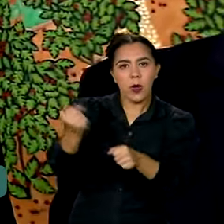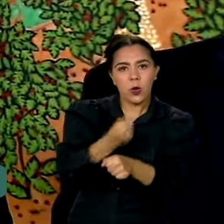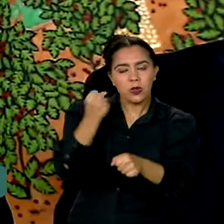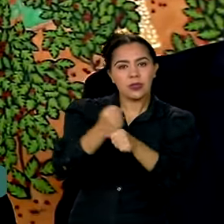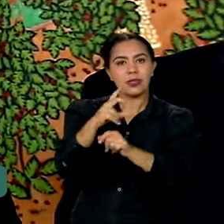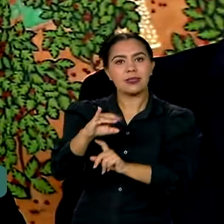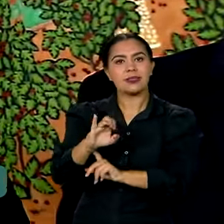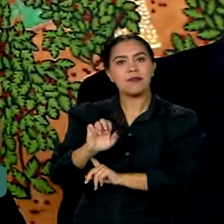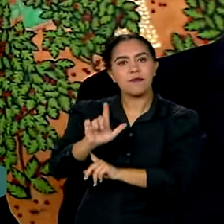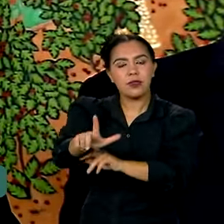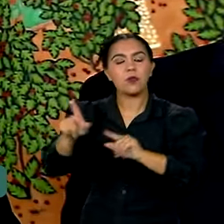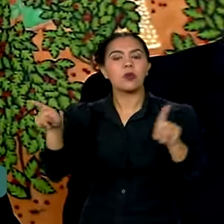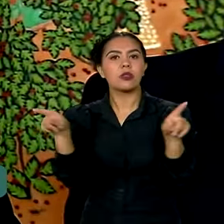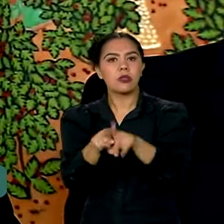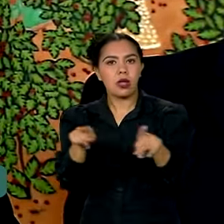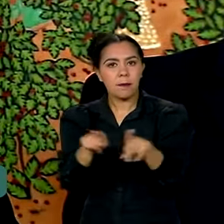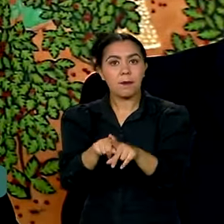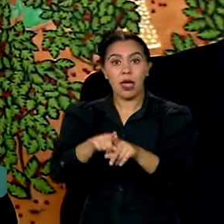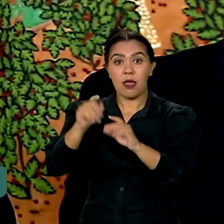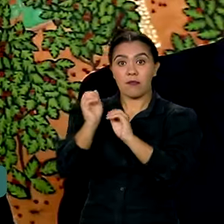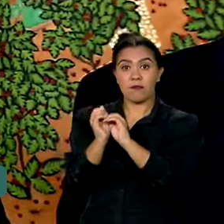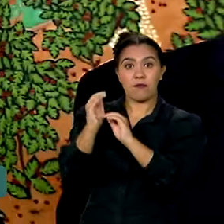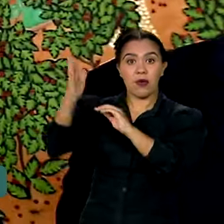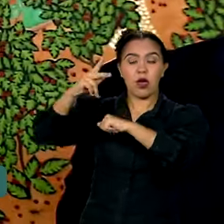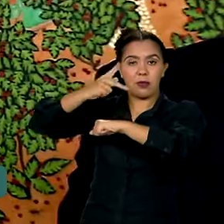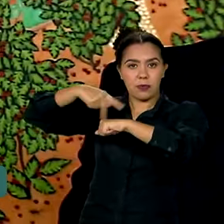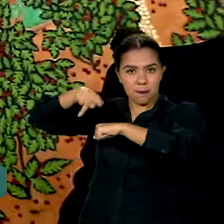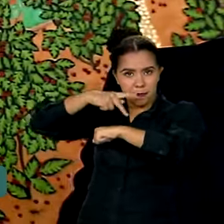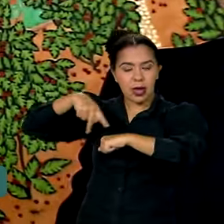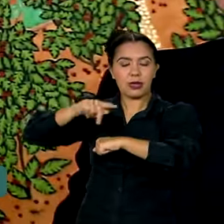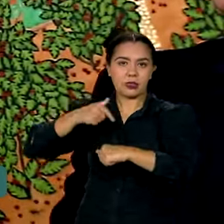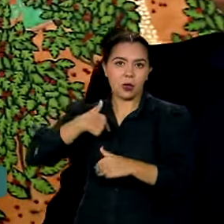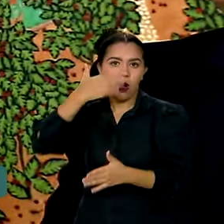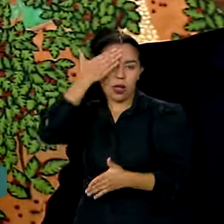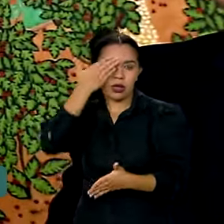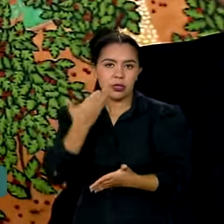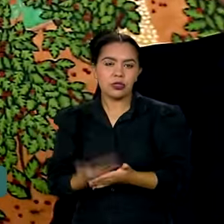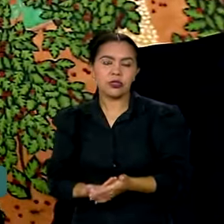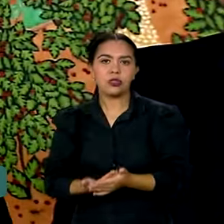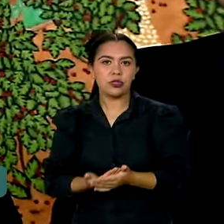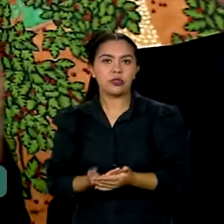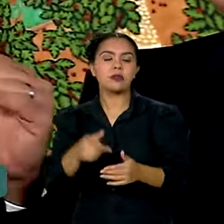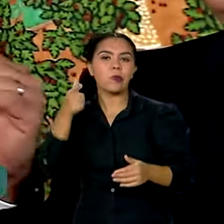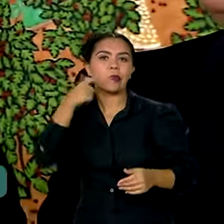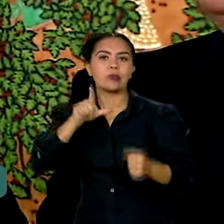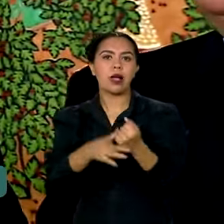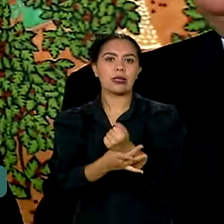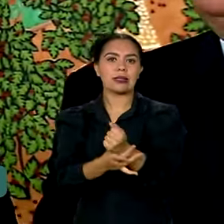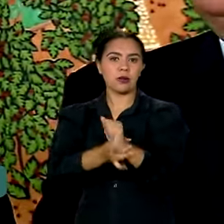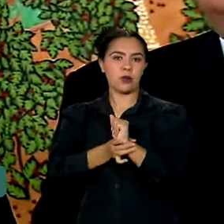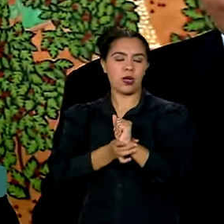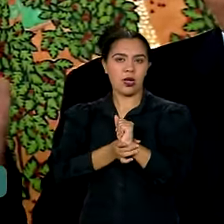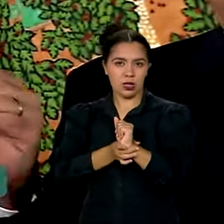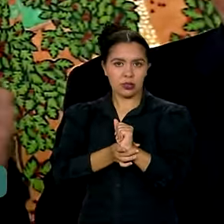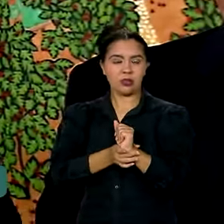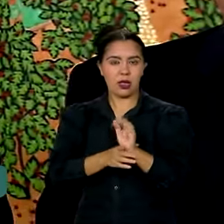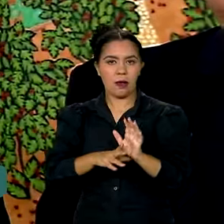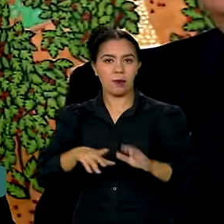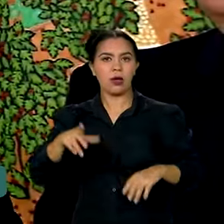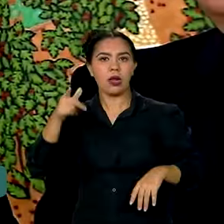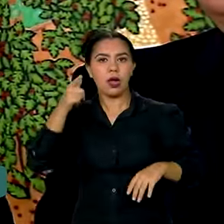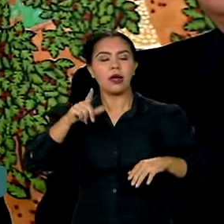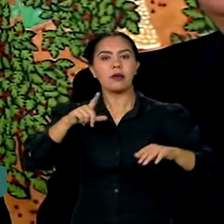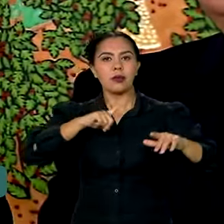e também os investidores internacionais que com MP do Acredita passam a ter uma segurança maior para conter a